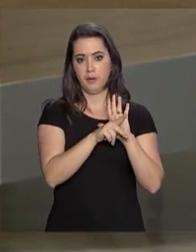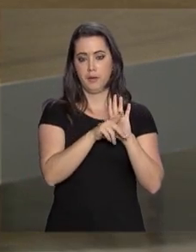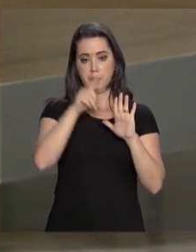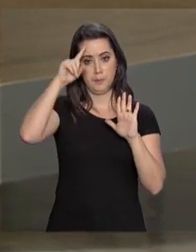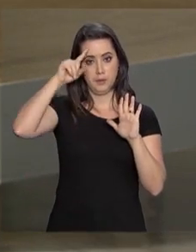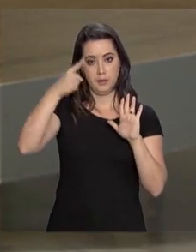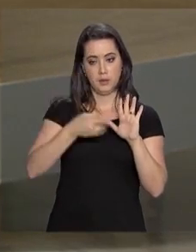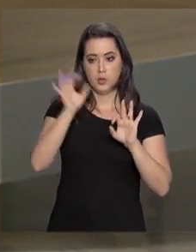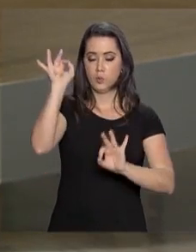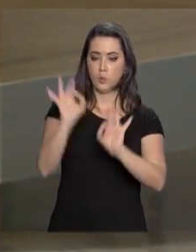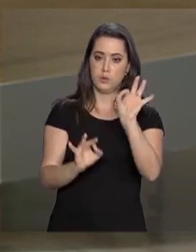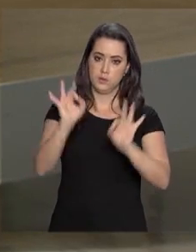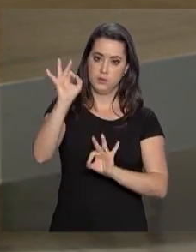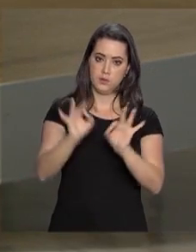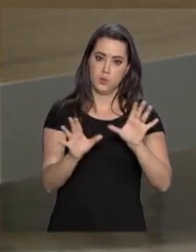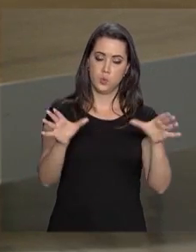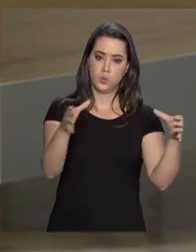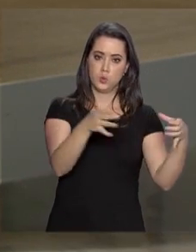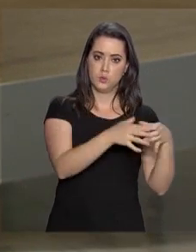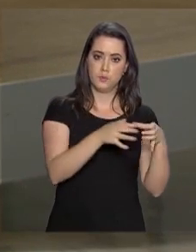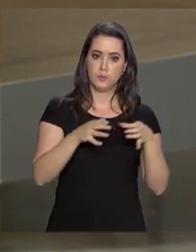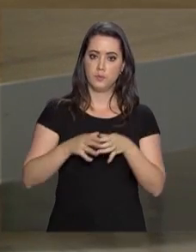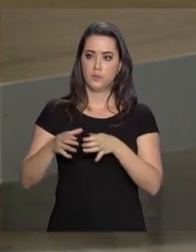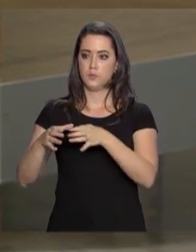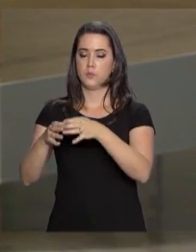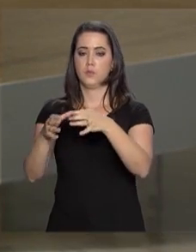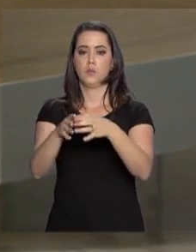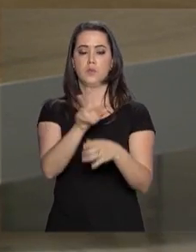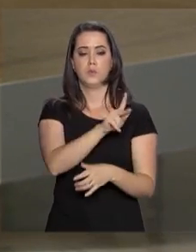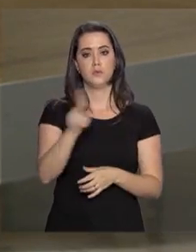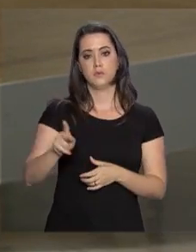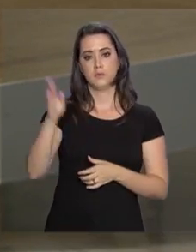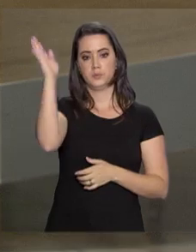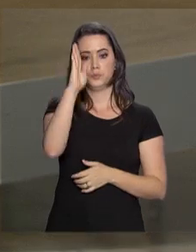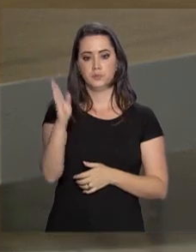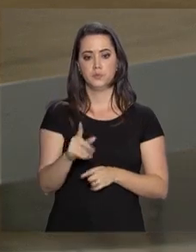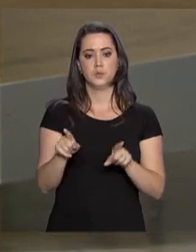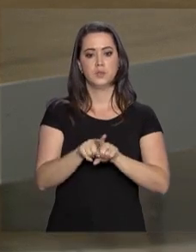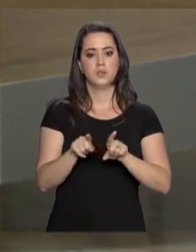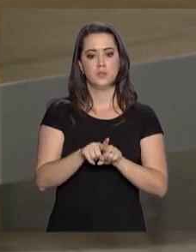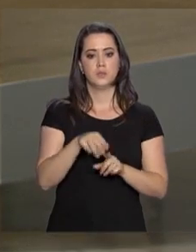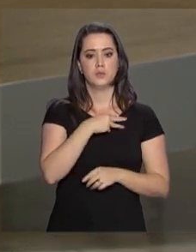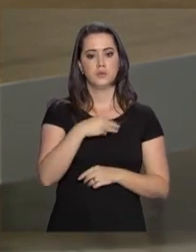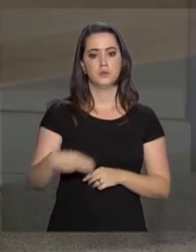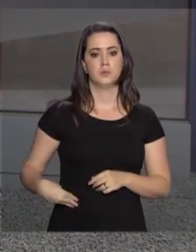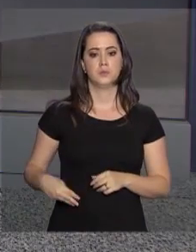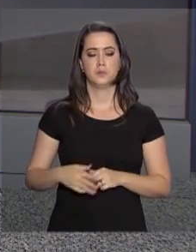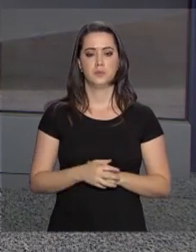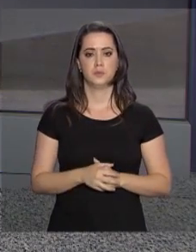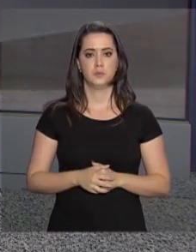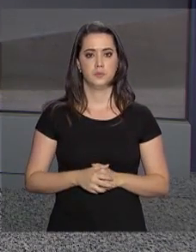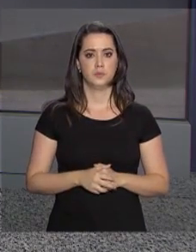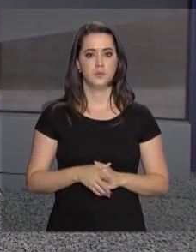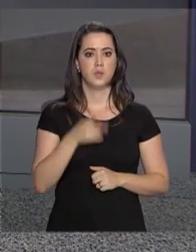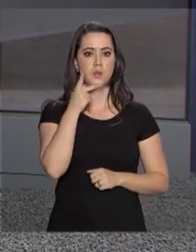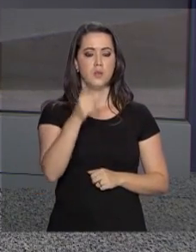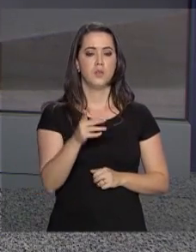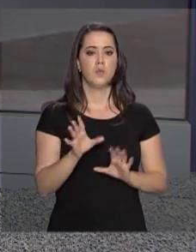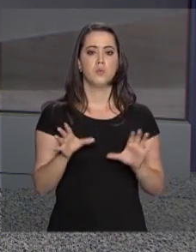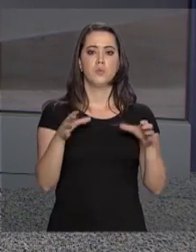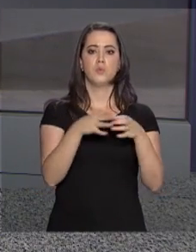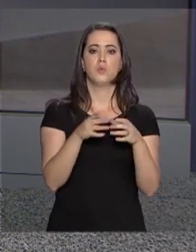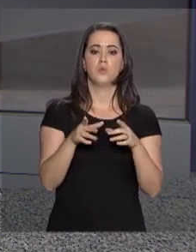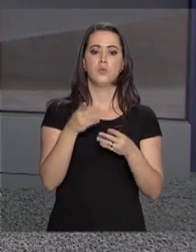estabelece a organização dos órgãos da Presidência da República e também dos ministérios, Jaime. Vou falar em